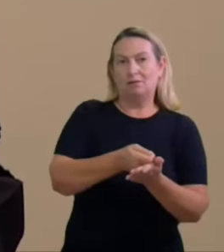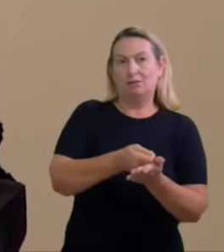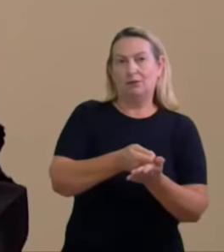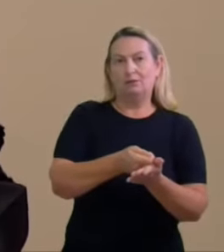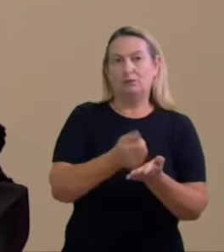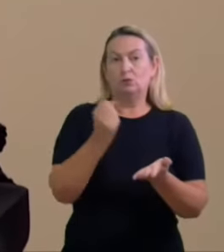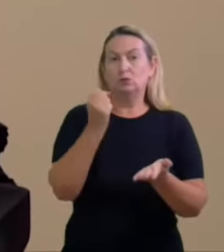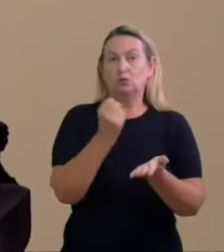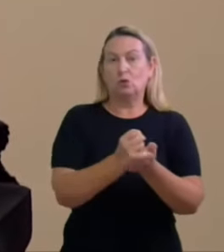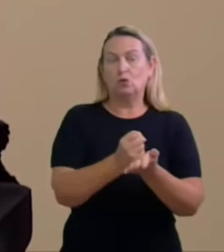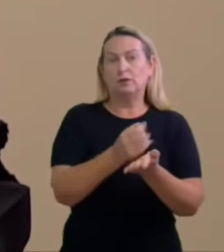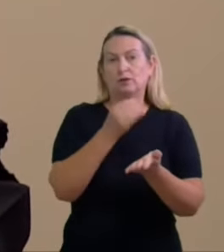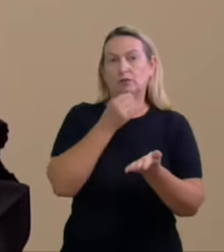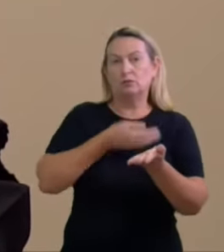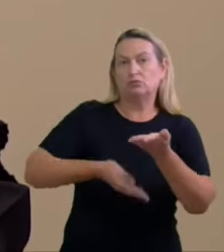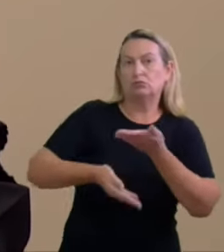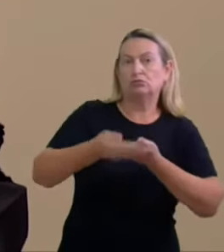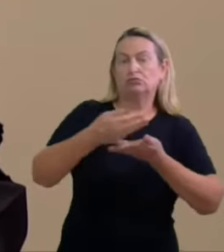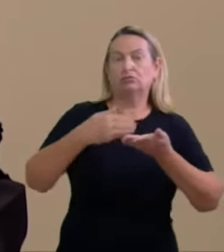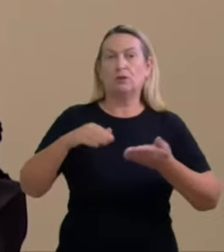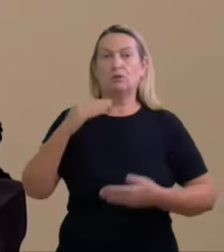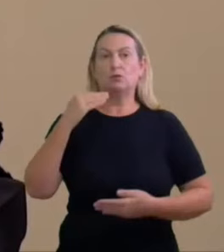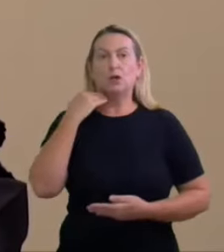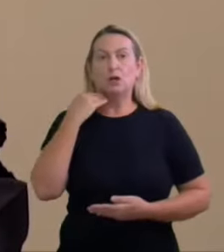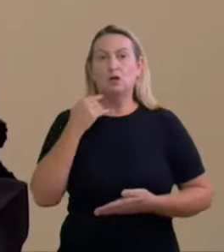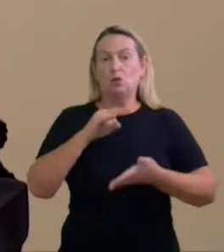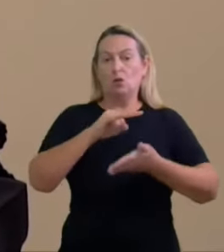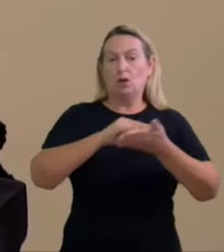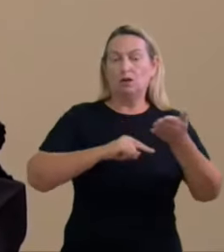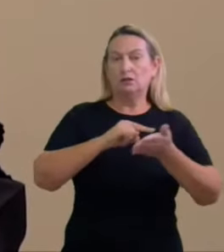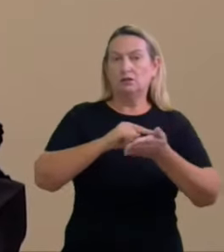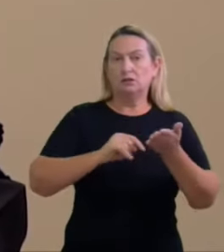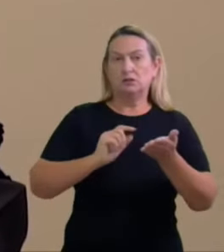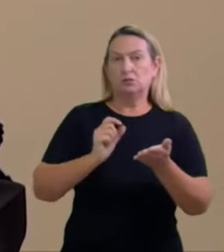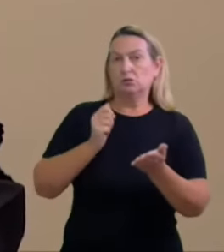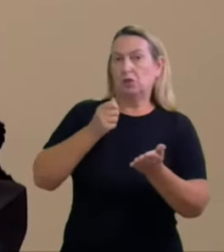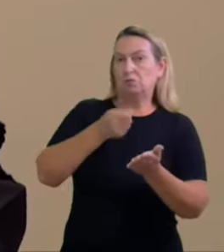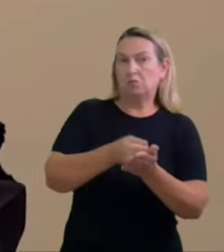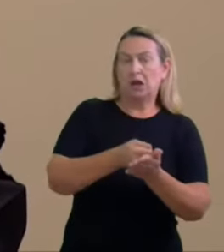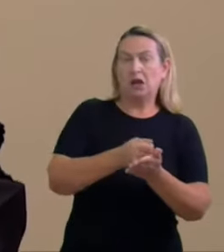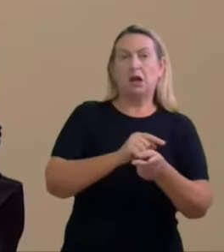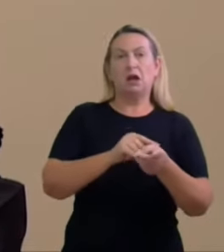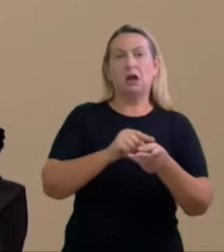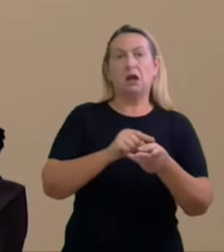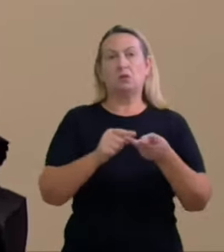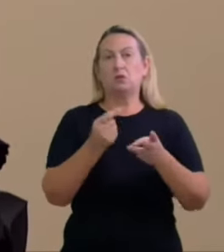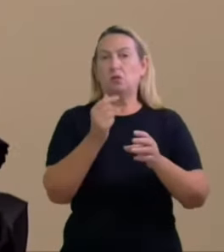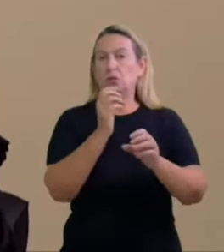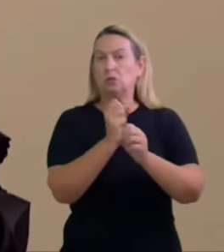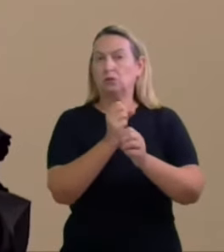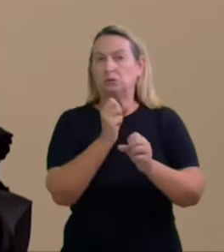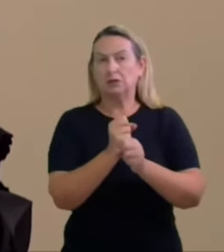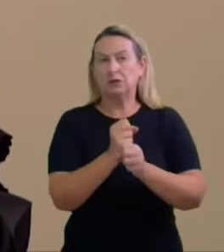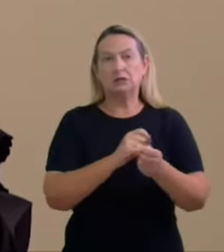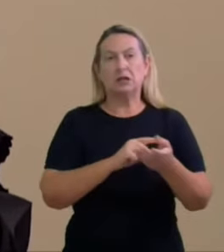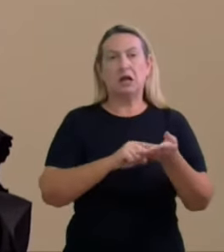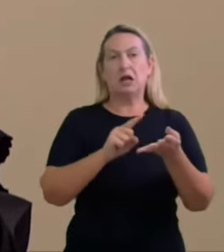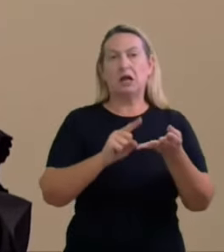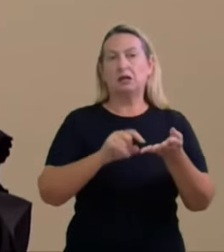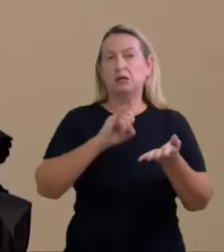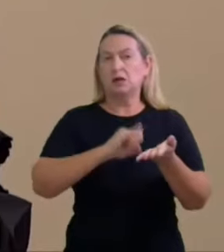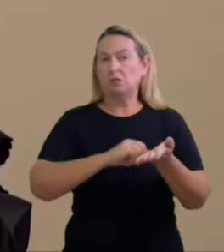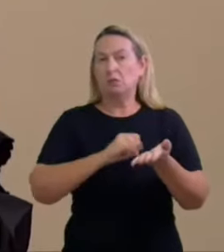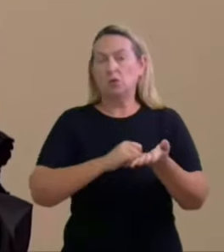transferência bancária instrumento de quitação lançamento contábil recolhimento do imposto incidente o